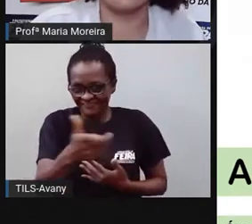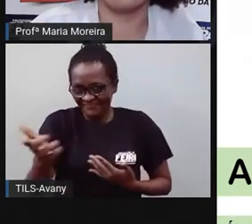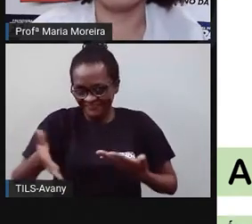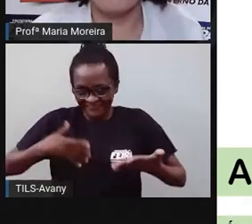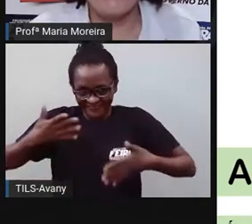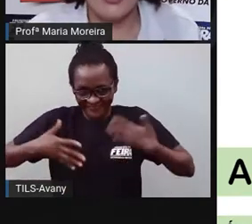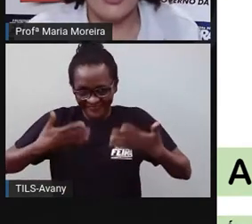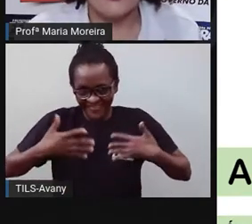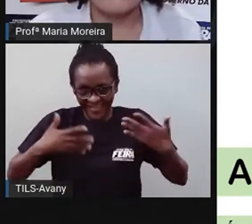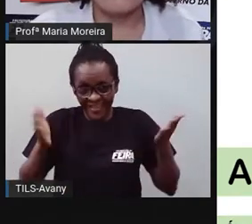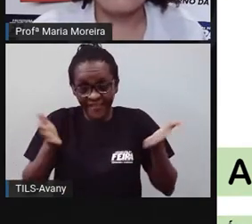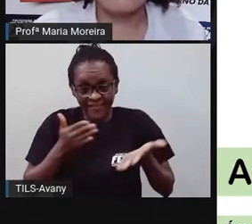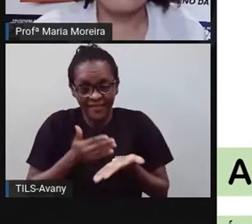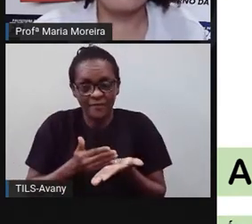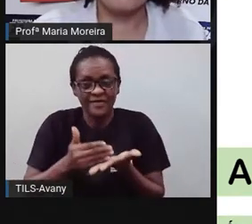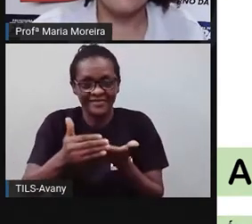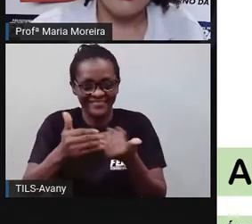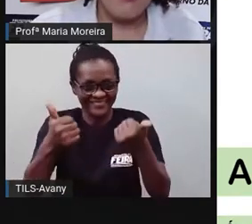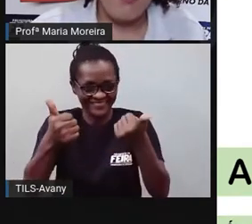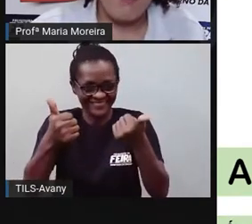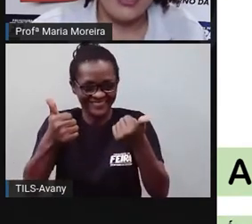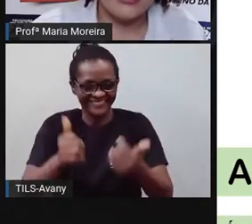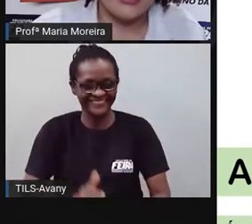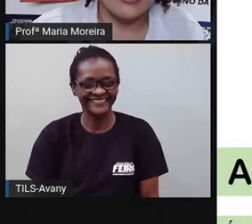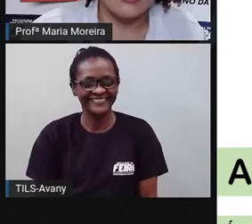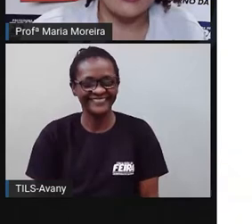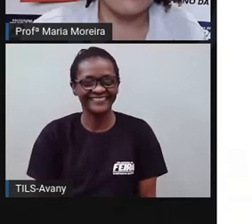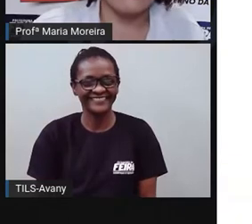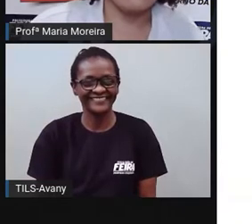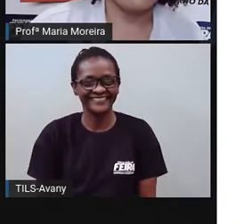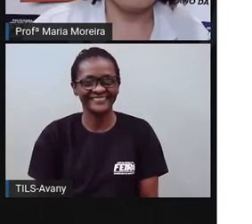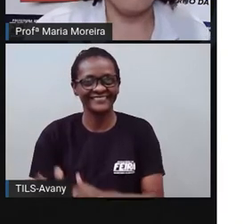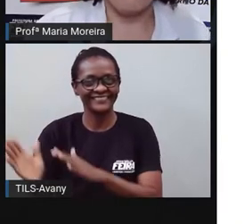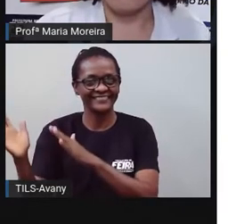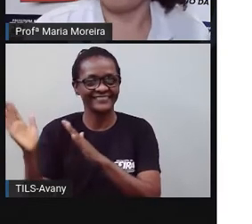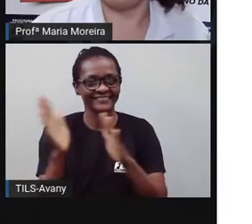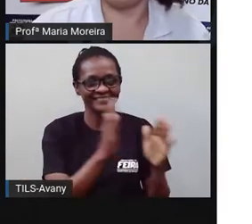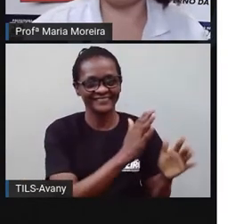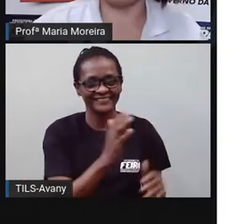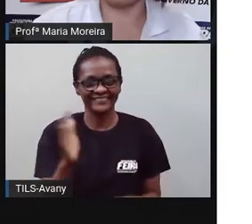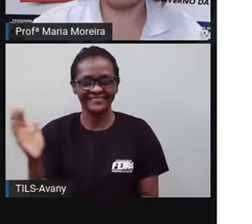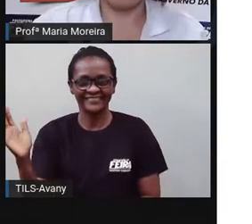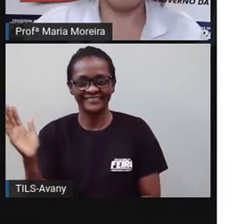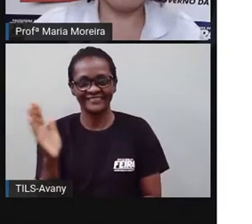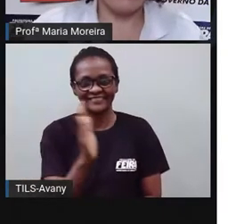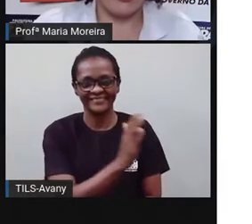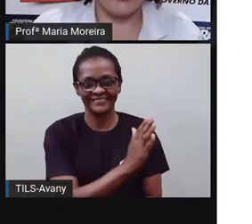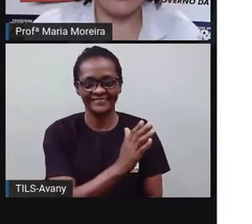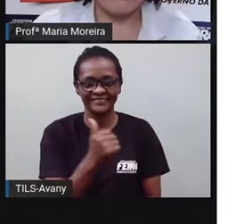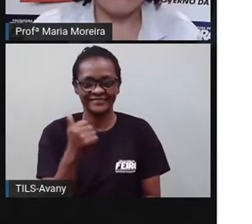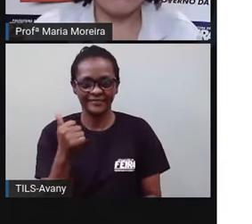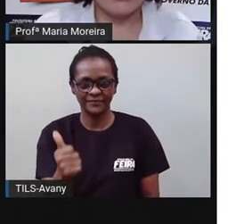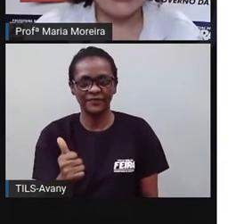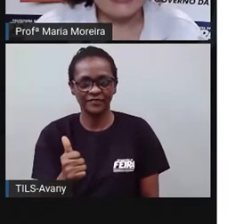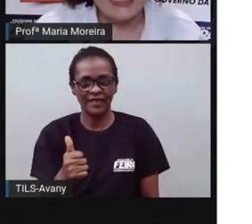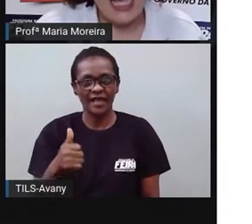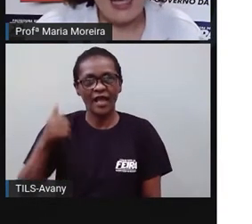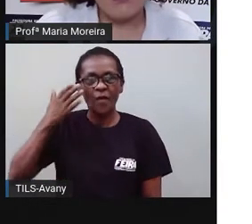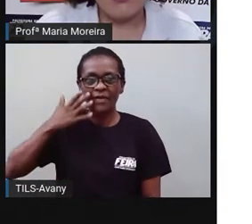começar, vamos lá. Vamos passando. Bom, olha só. Moleque,